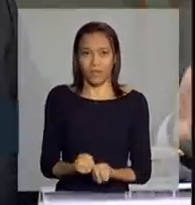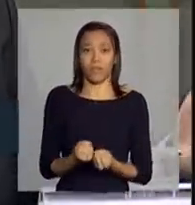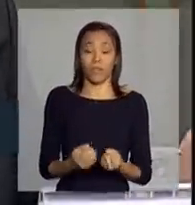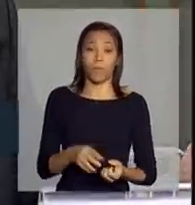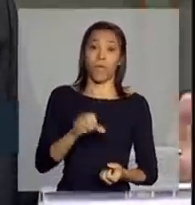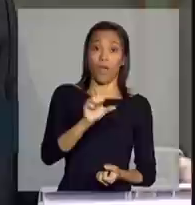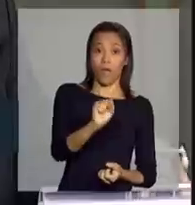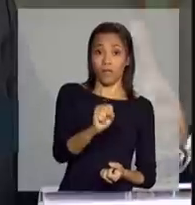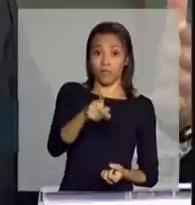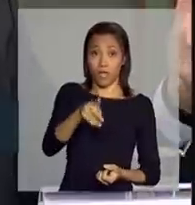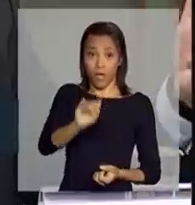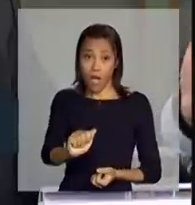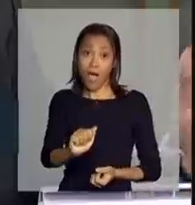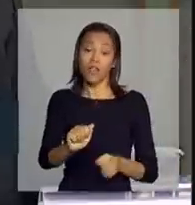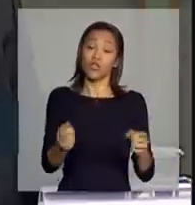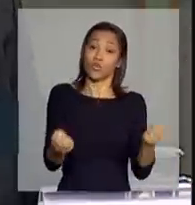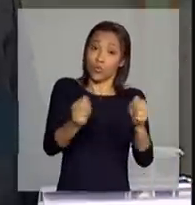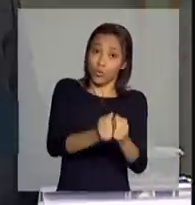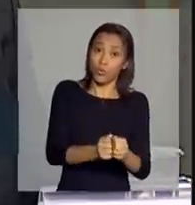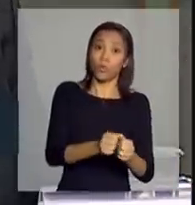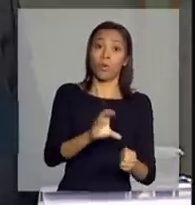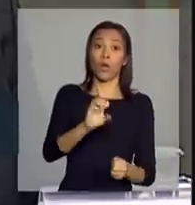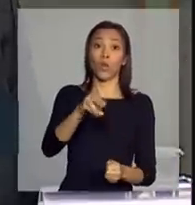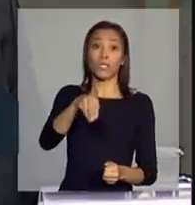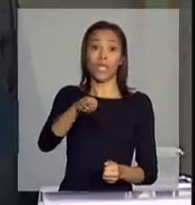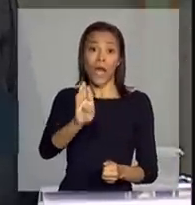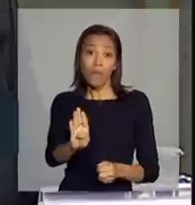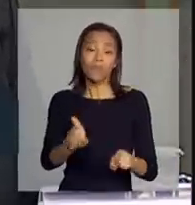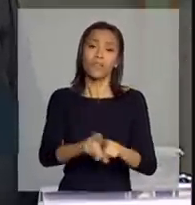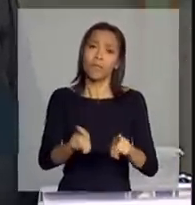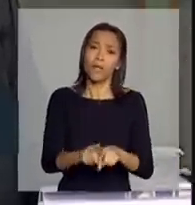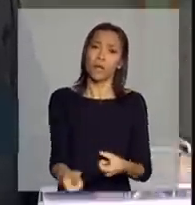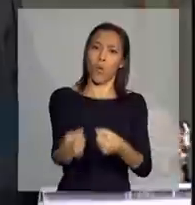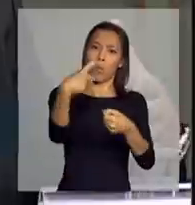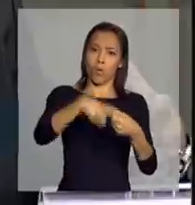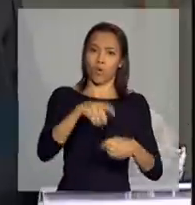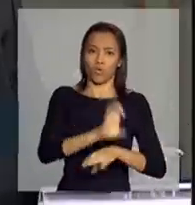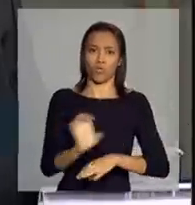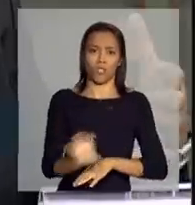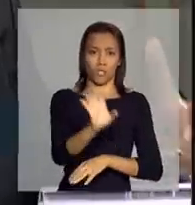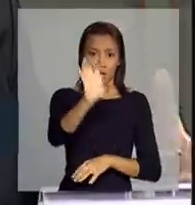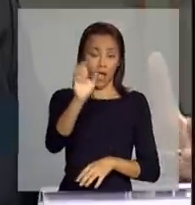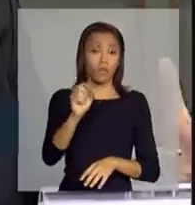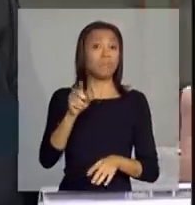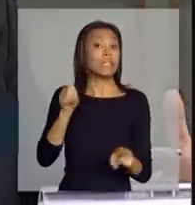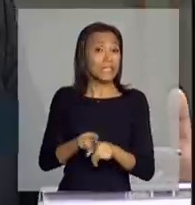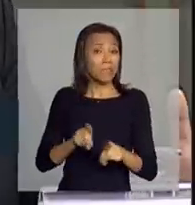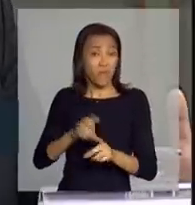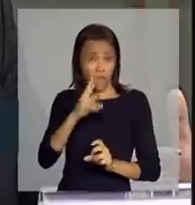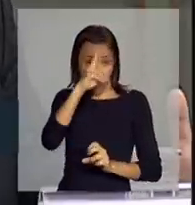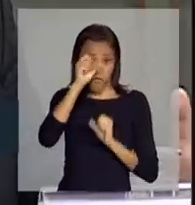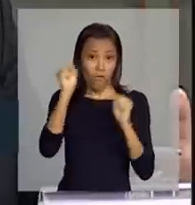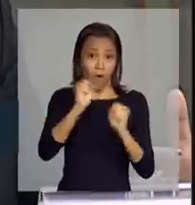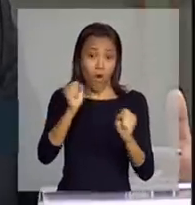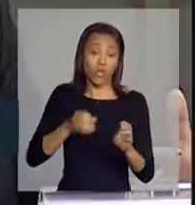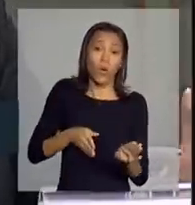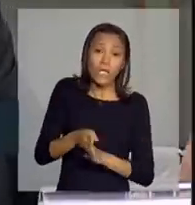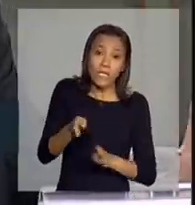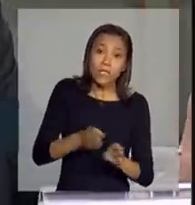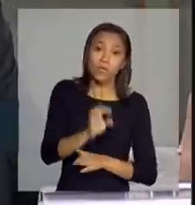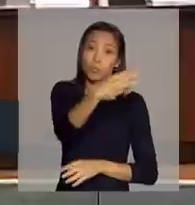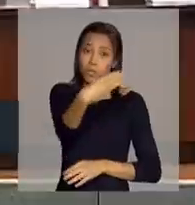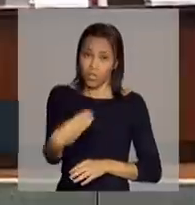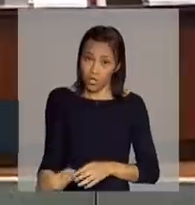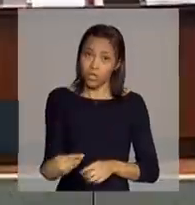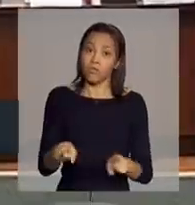está discutindo junto com a Conab, junto com os Estados para, sobre a orientação muito forte do nosso ministro Antônio Andrade,